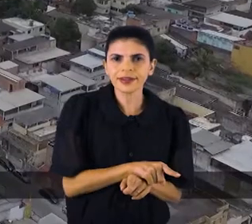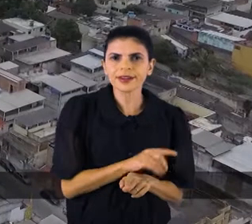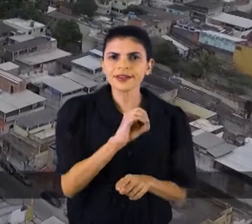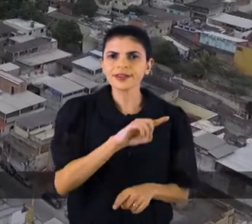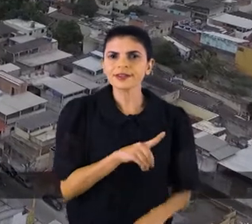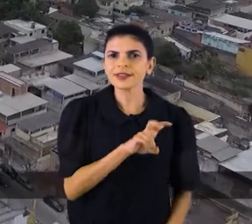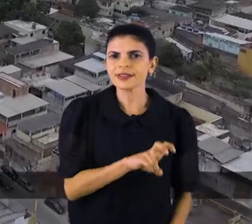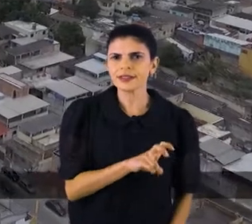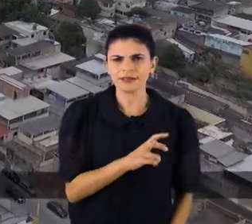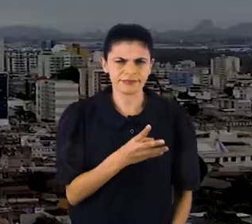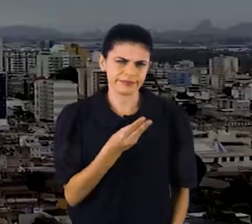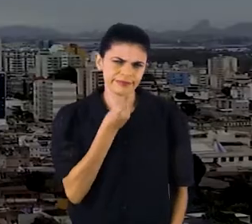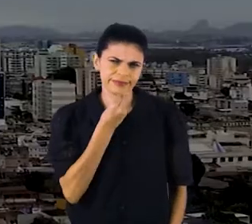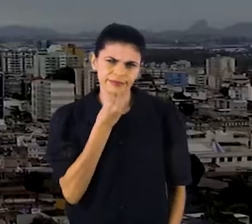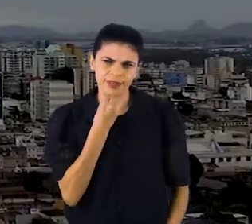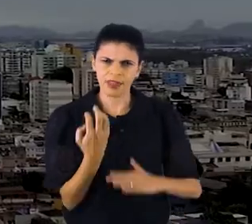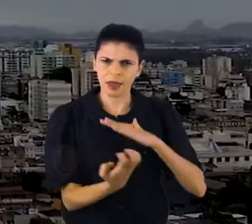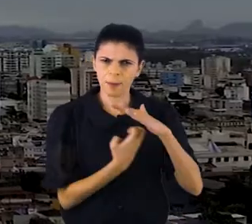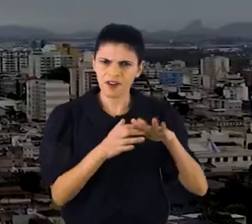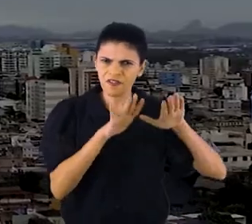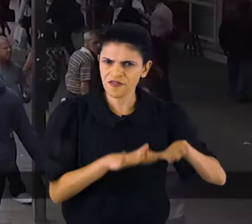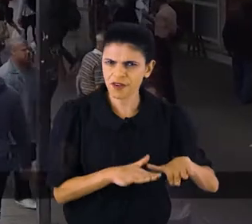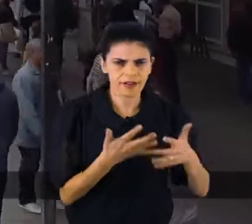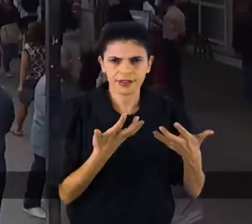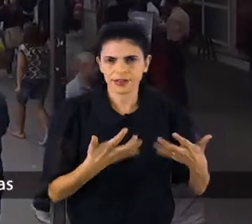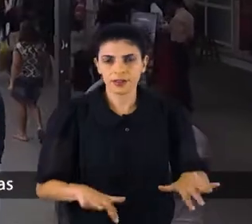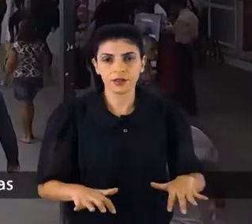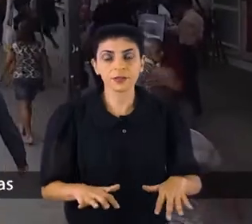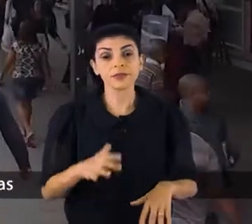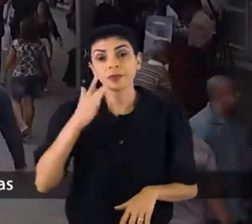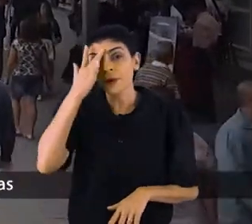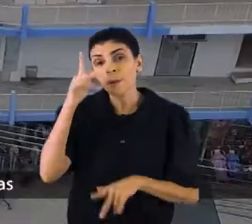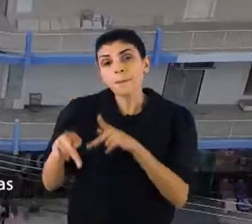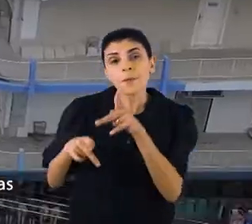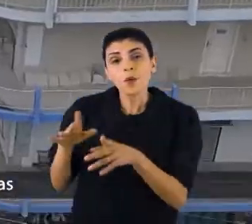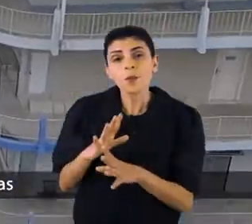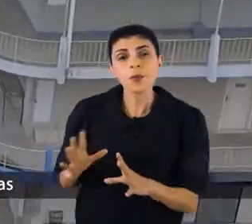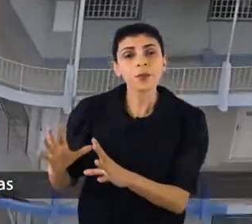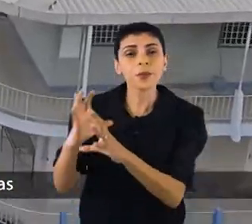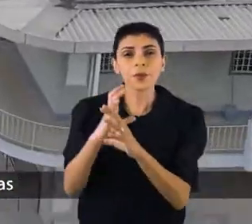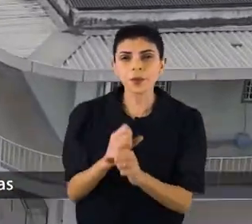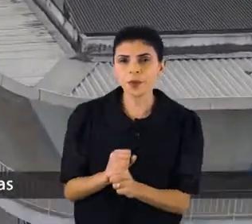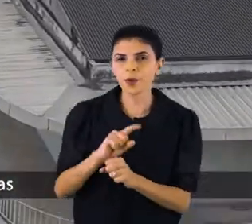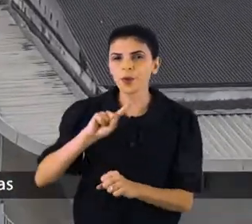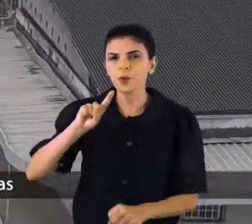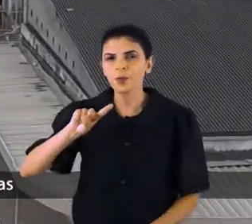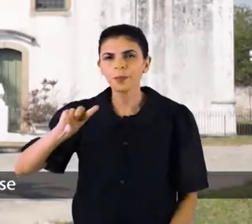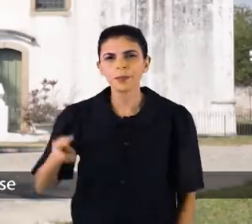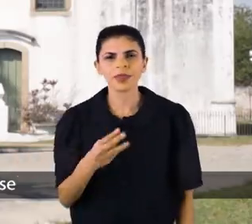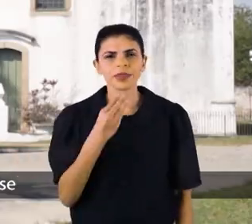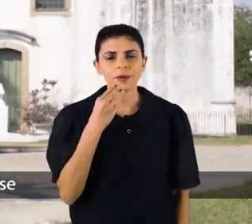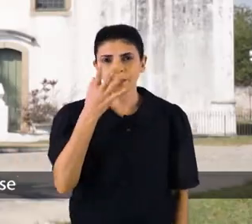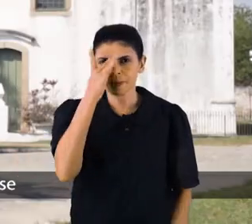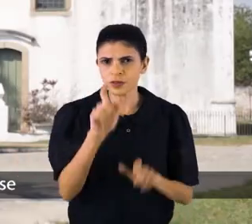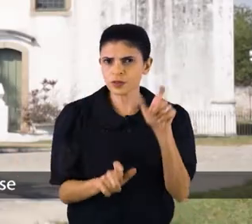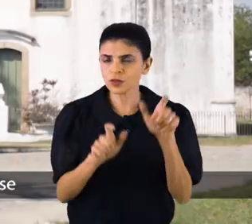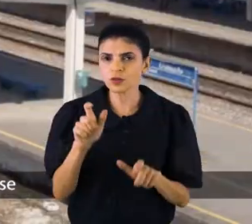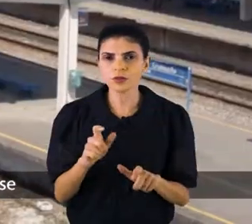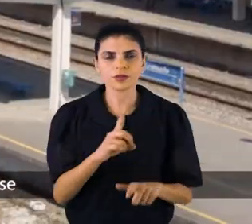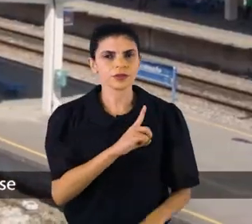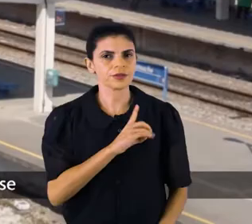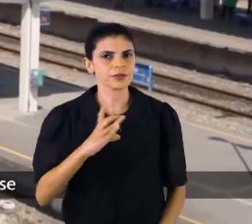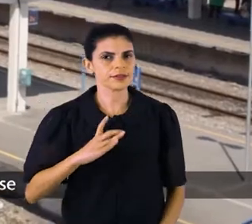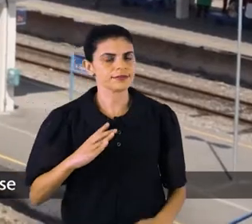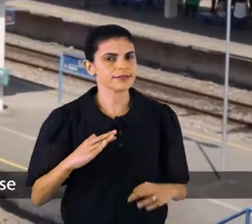,5%. Obviamente que essas empresas não vão se instalar. Com uma população de quase 1 milhão de pessoas, Duque de Caxias